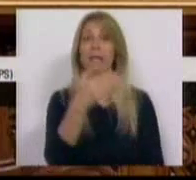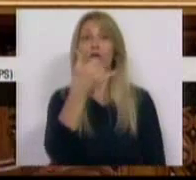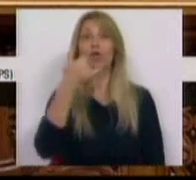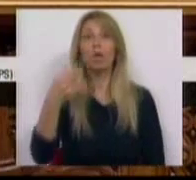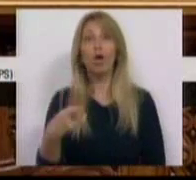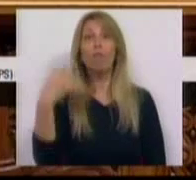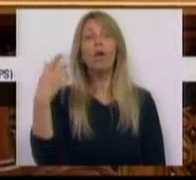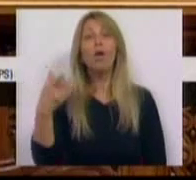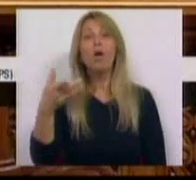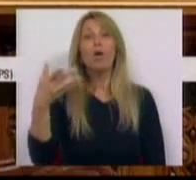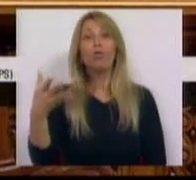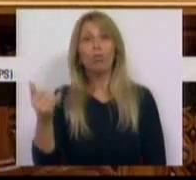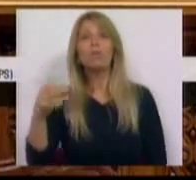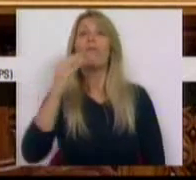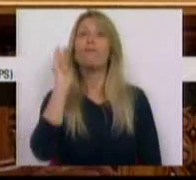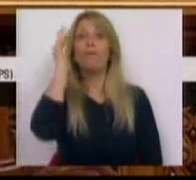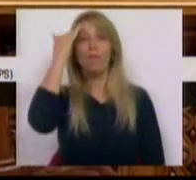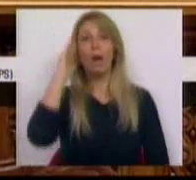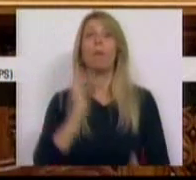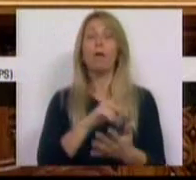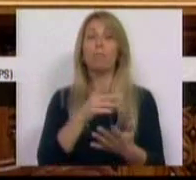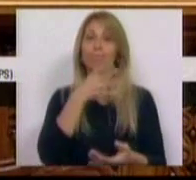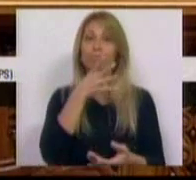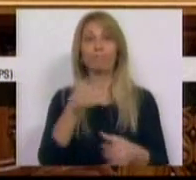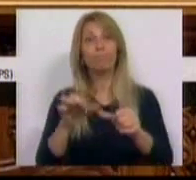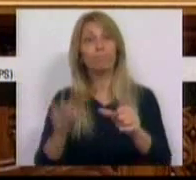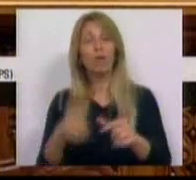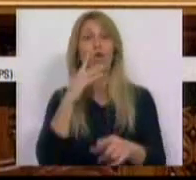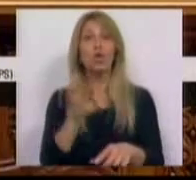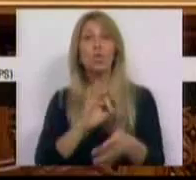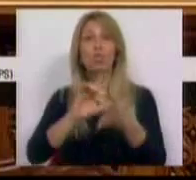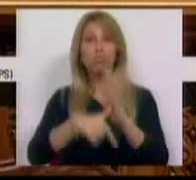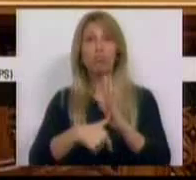Para apresentar o projeto de lei do Partido Socialista, tem a palavra a Deputada Isabel Moreira.